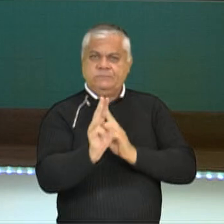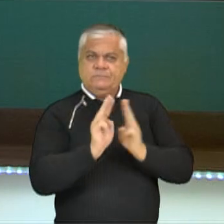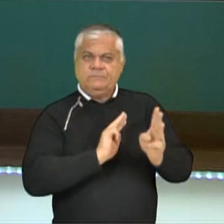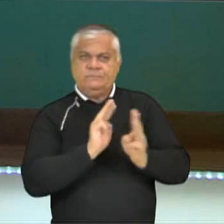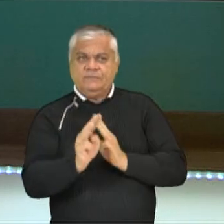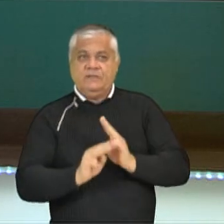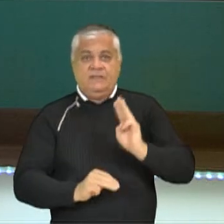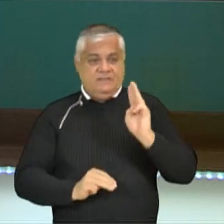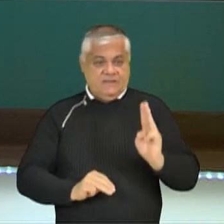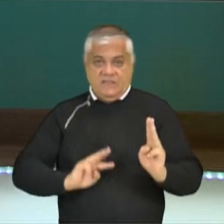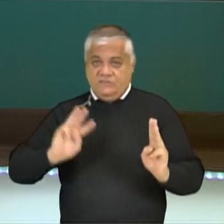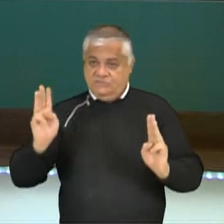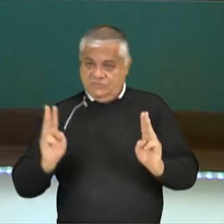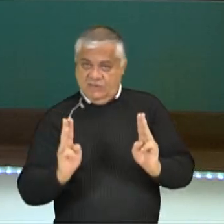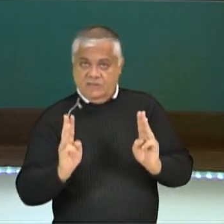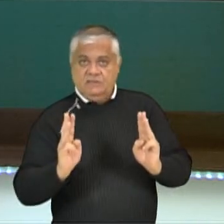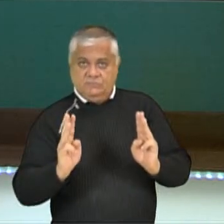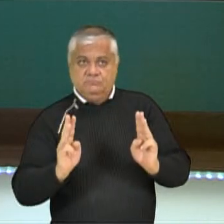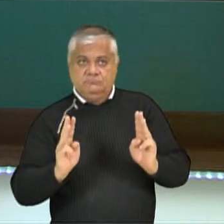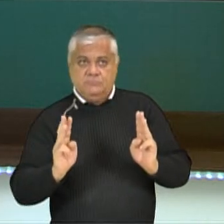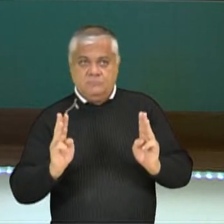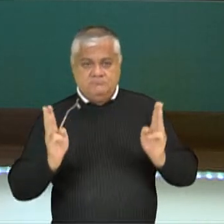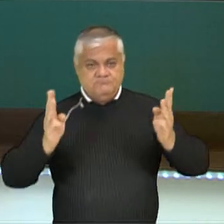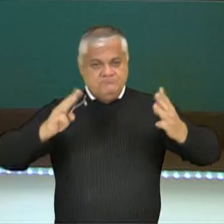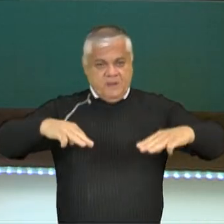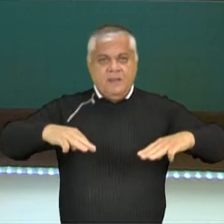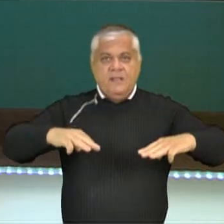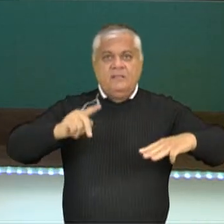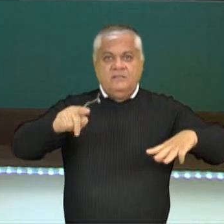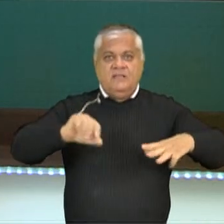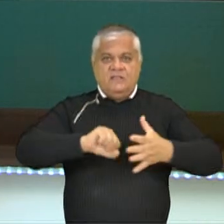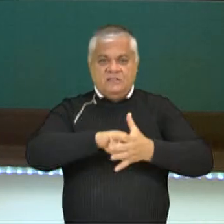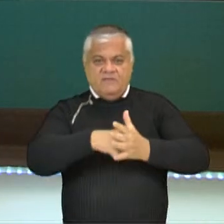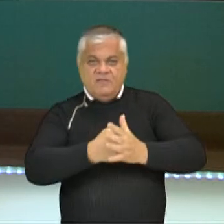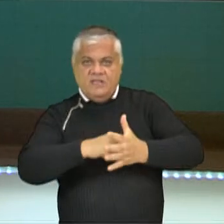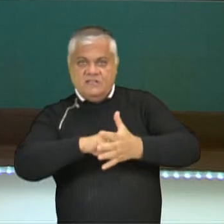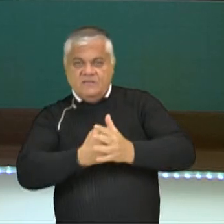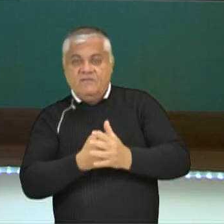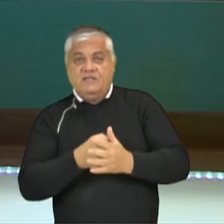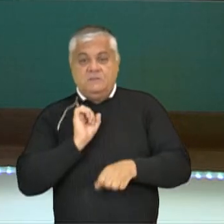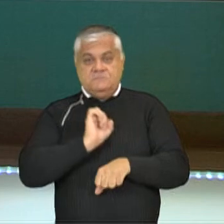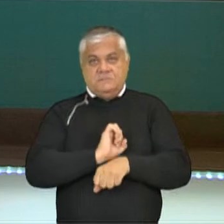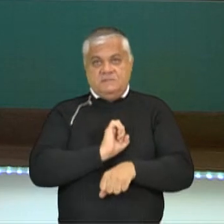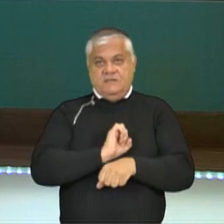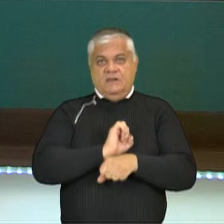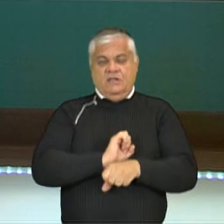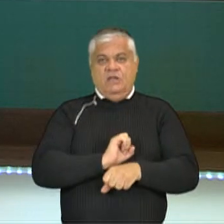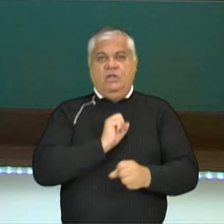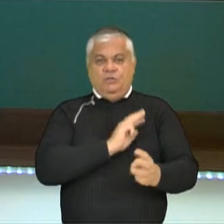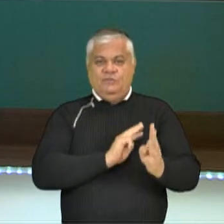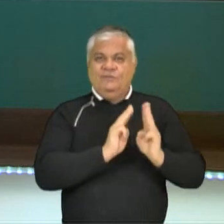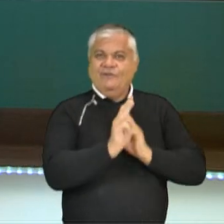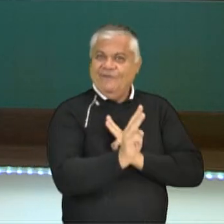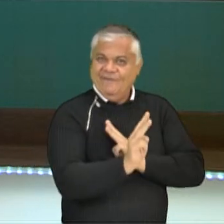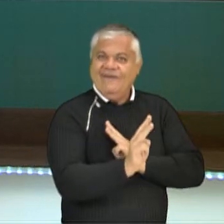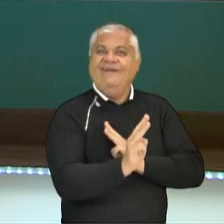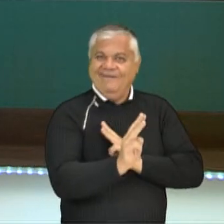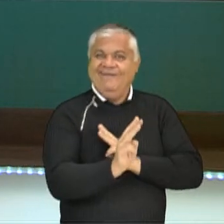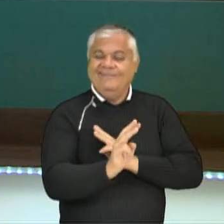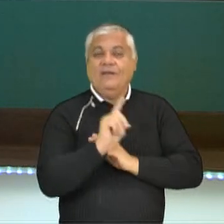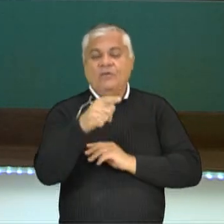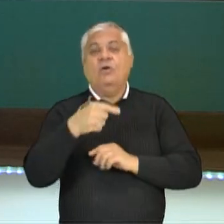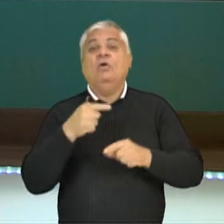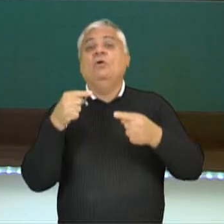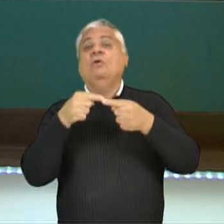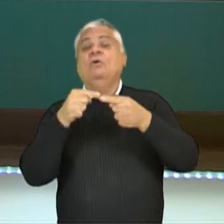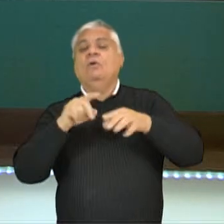jogadores contra três. Provavelmente os três da defesa estão ali do lado de fora. E o objetivo é você fazer